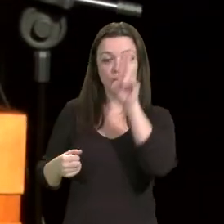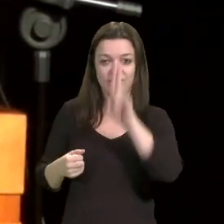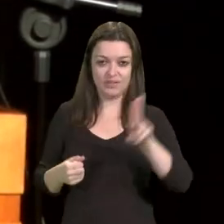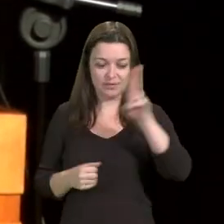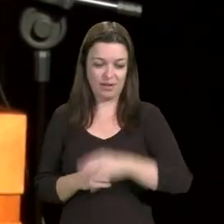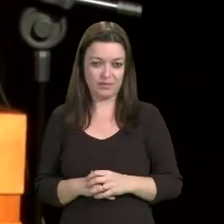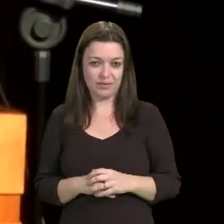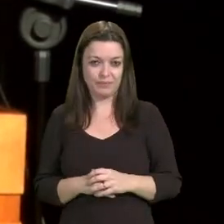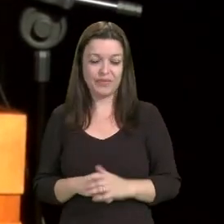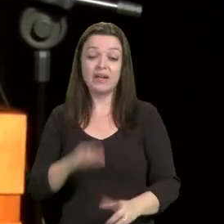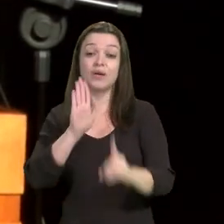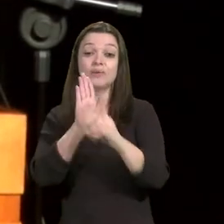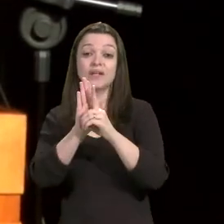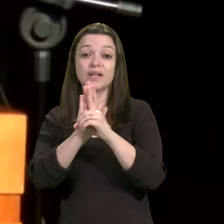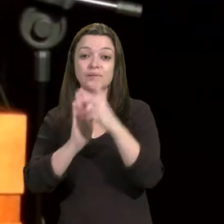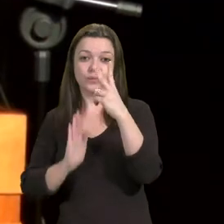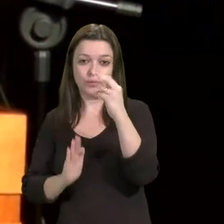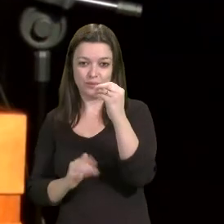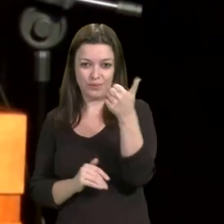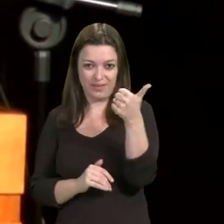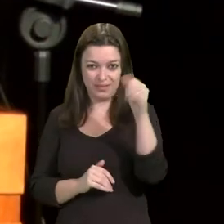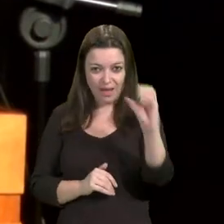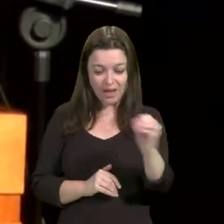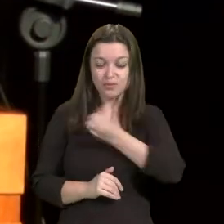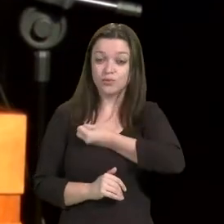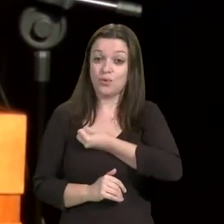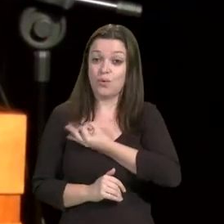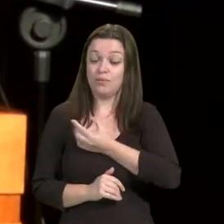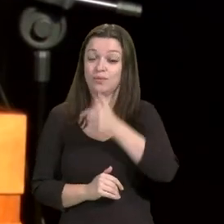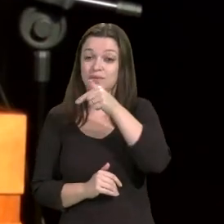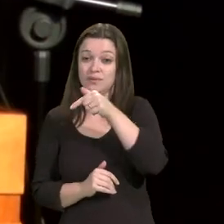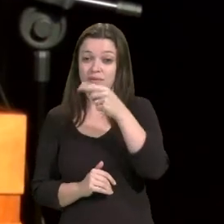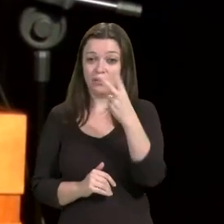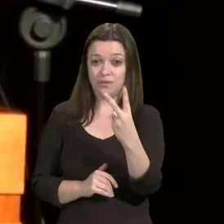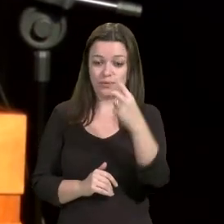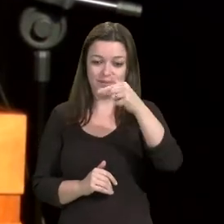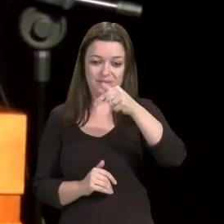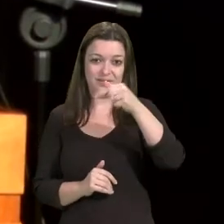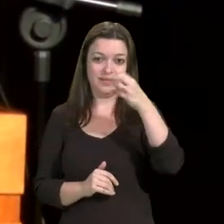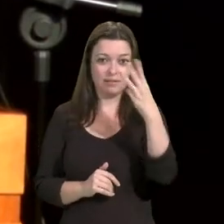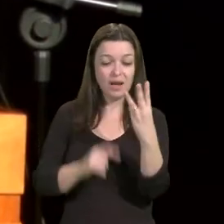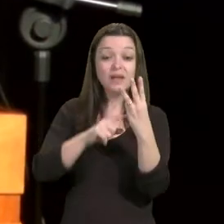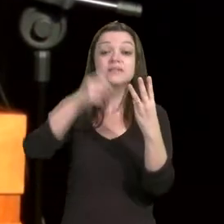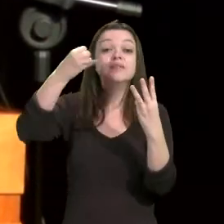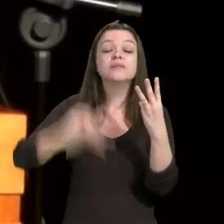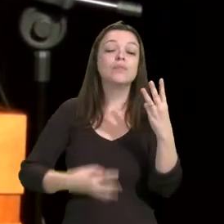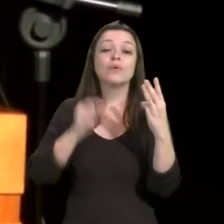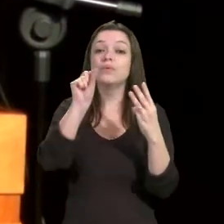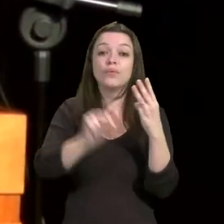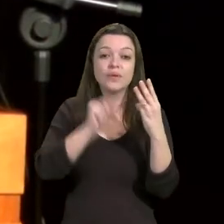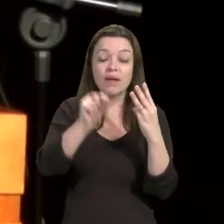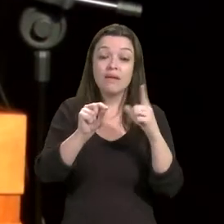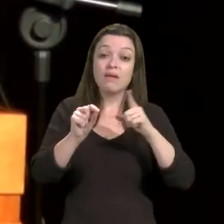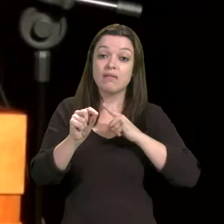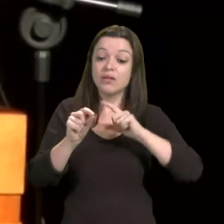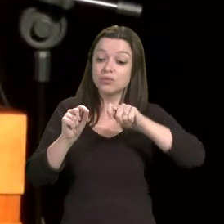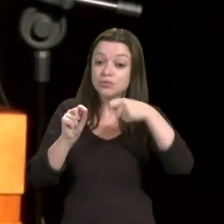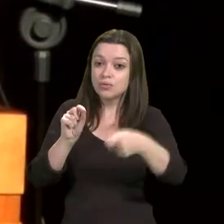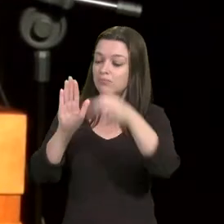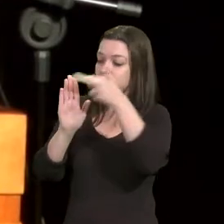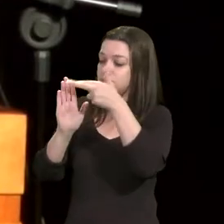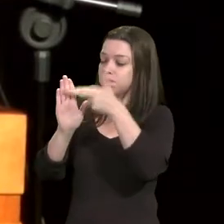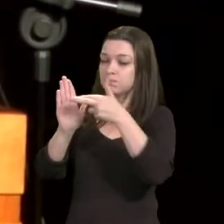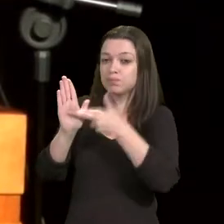2010, o decreto 72-33, que dispõe sobre os procedimentos